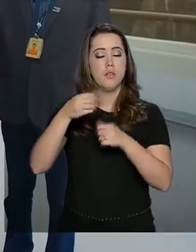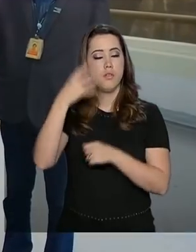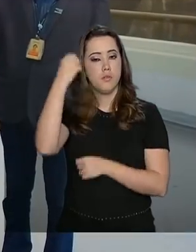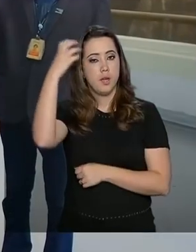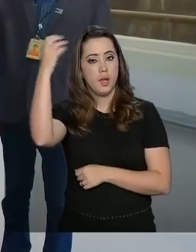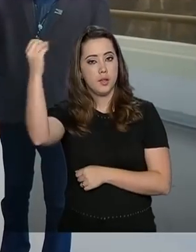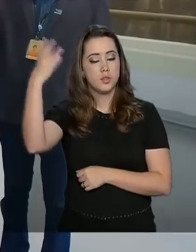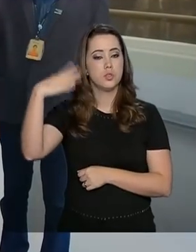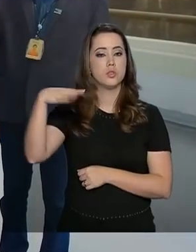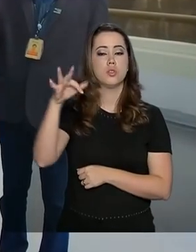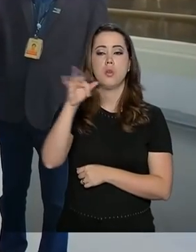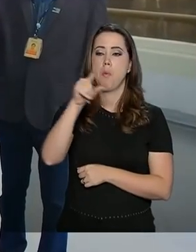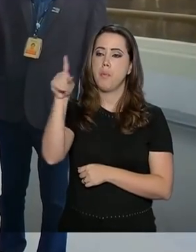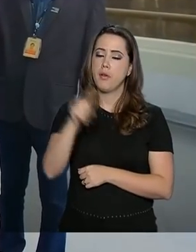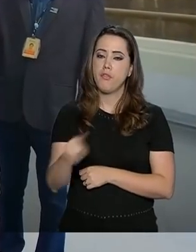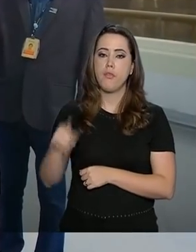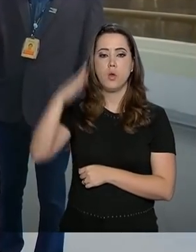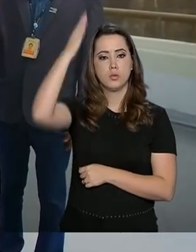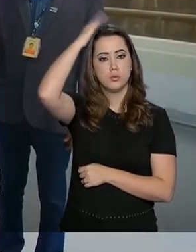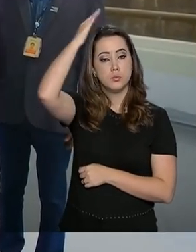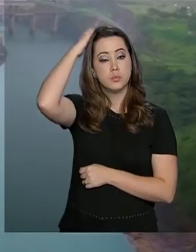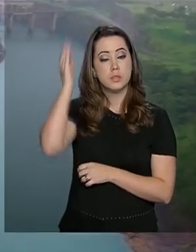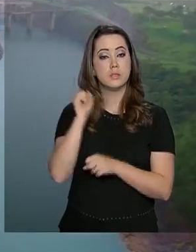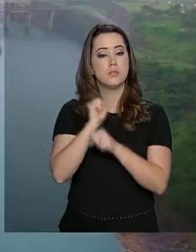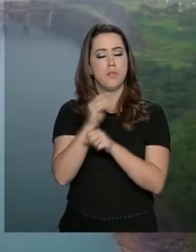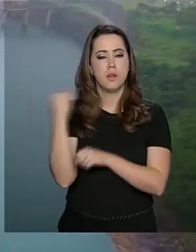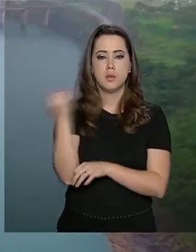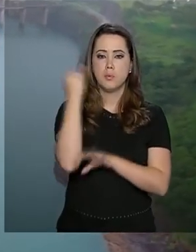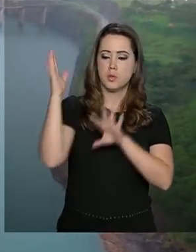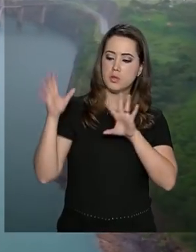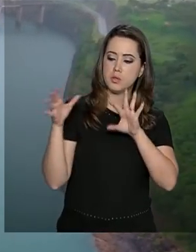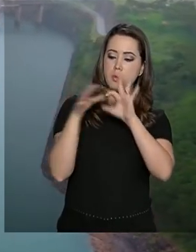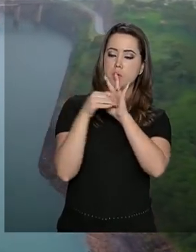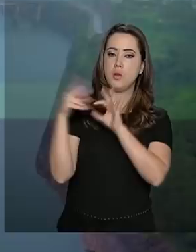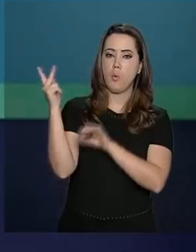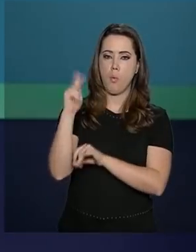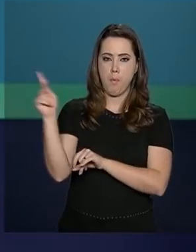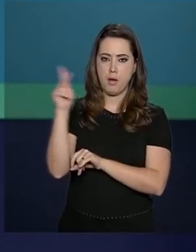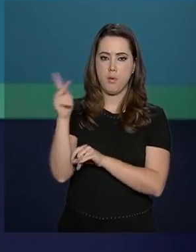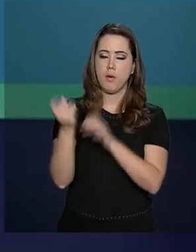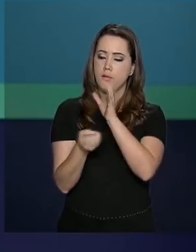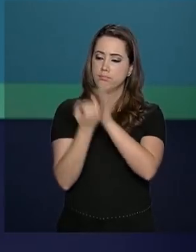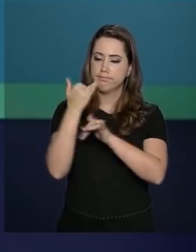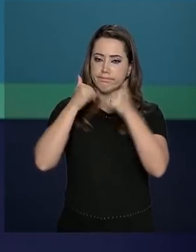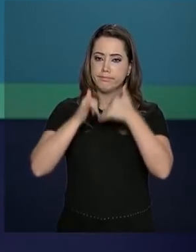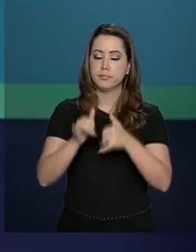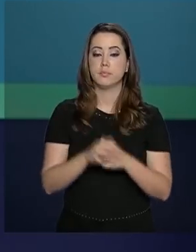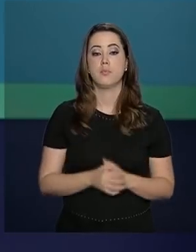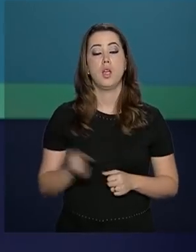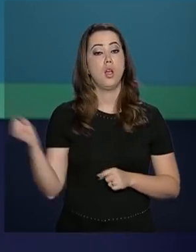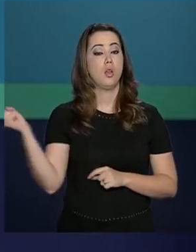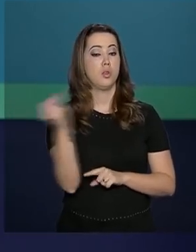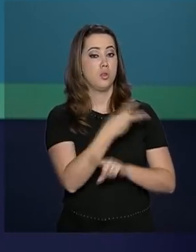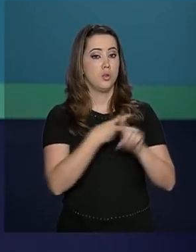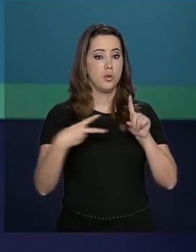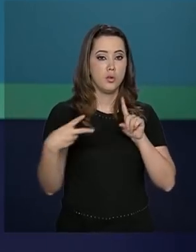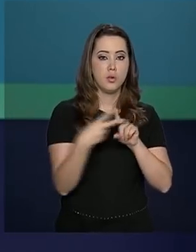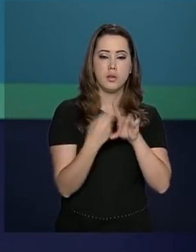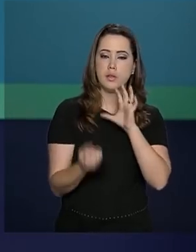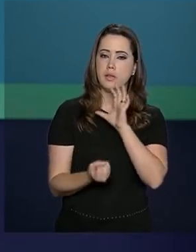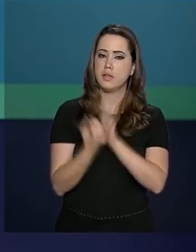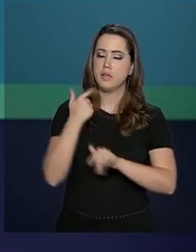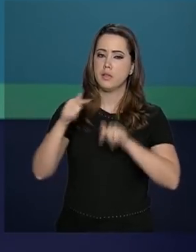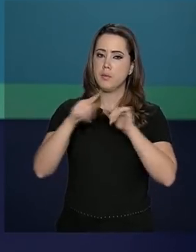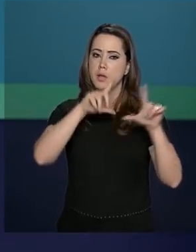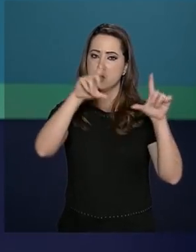destaca a importância da parceria no setor de energia elétrica com o Paraguai. Nova Previdência deve gerar empregos, diminuir